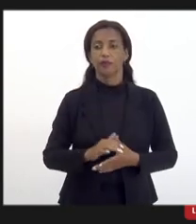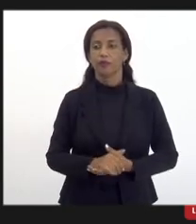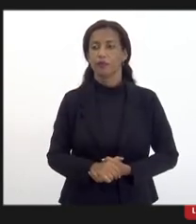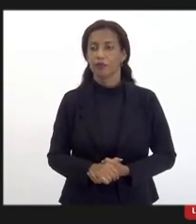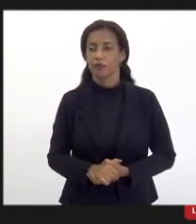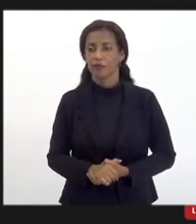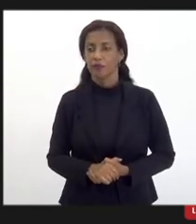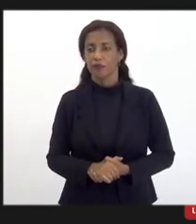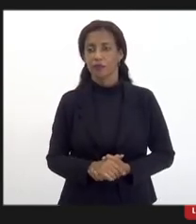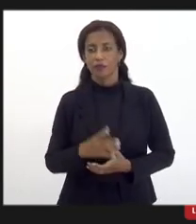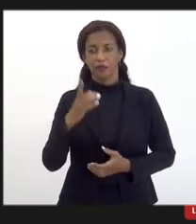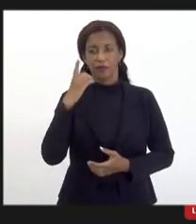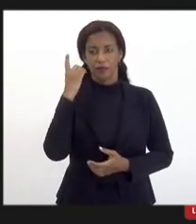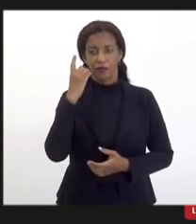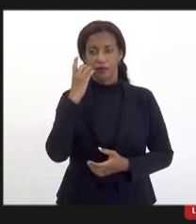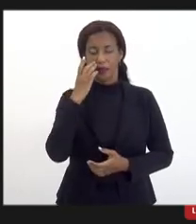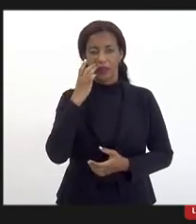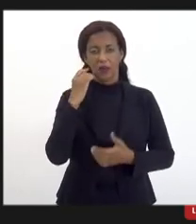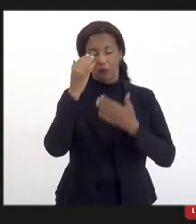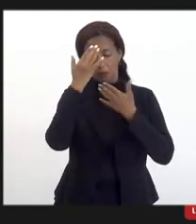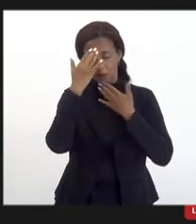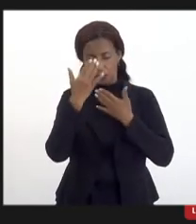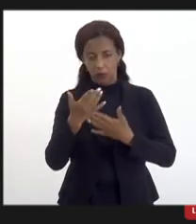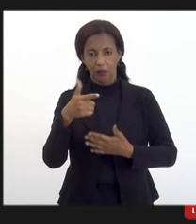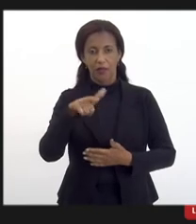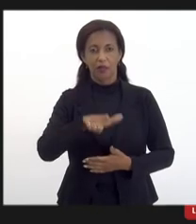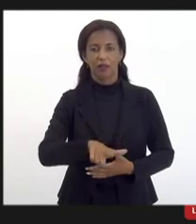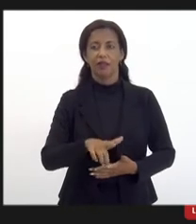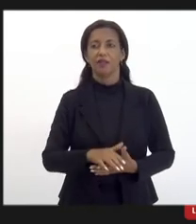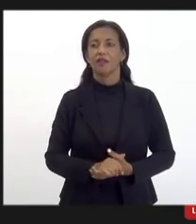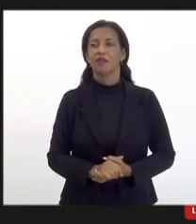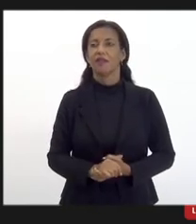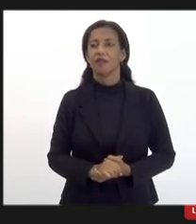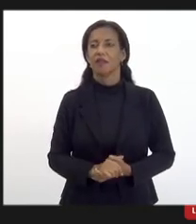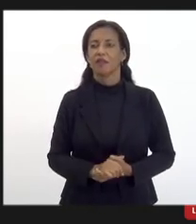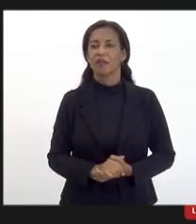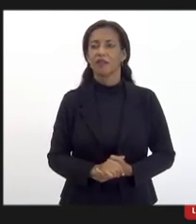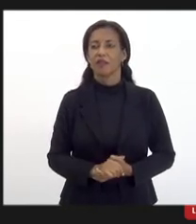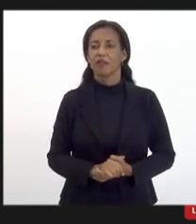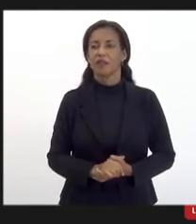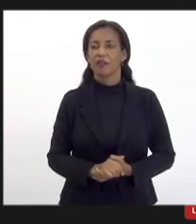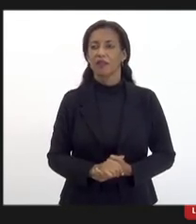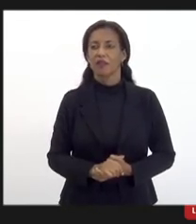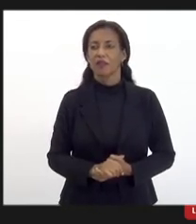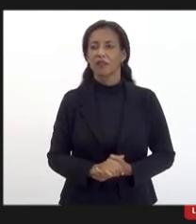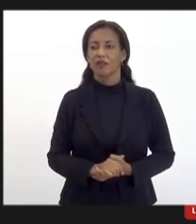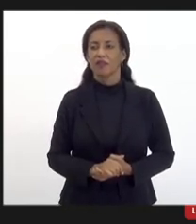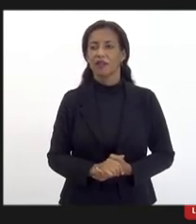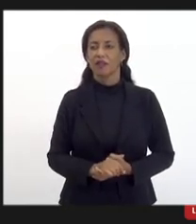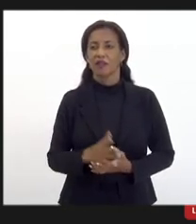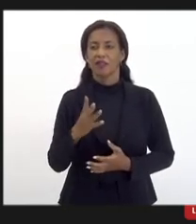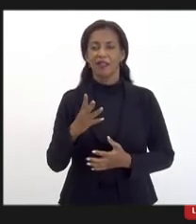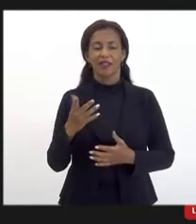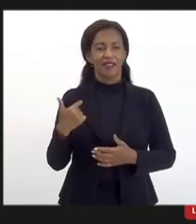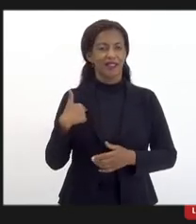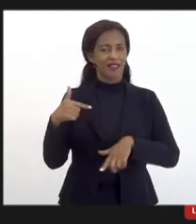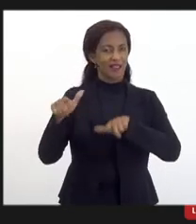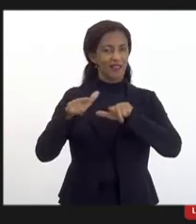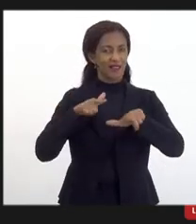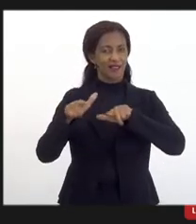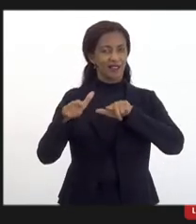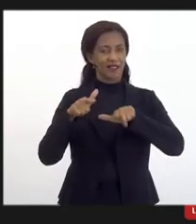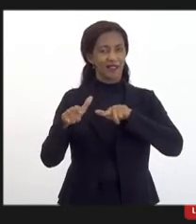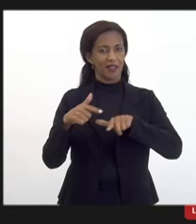boa deputada obrigado mais uma vez pela oportunidade acho que aqui nós pontuamos o que tem trabalho para